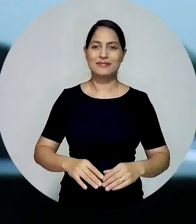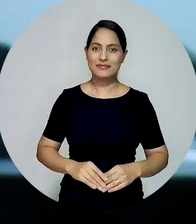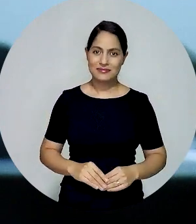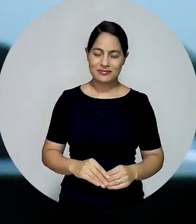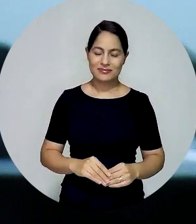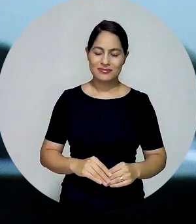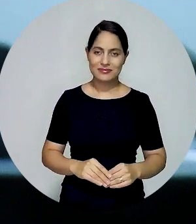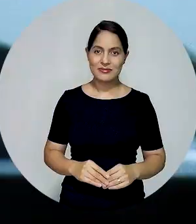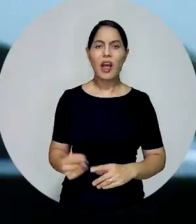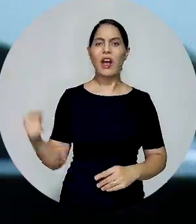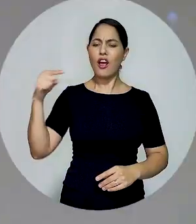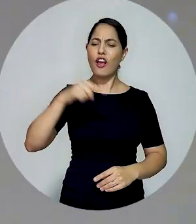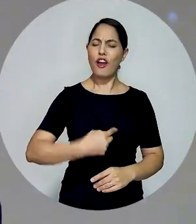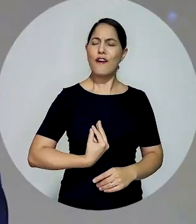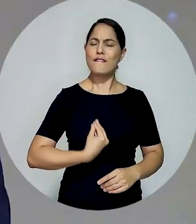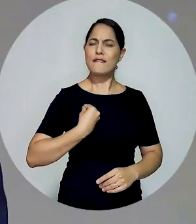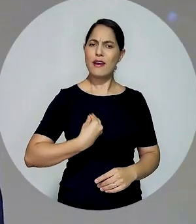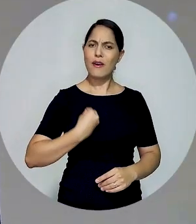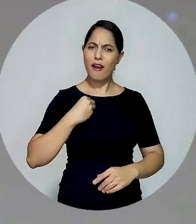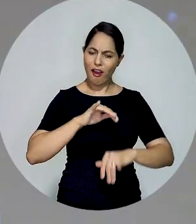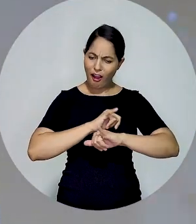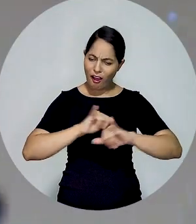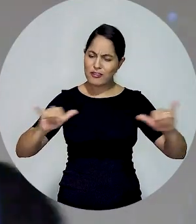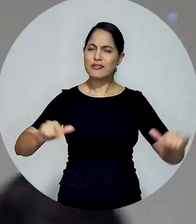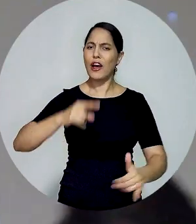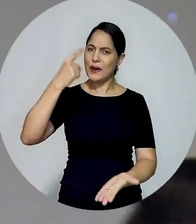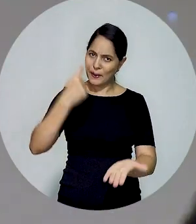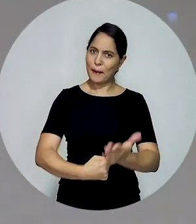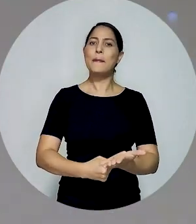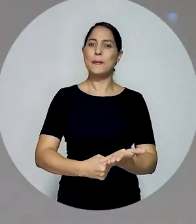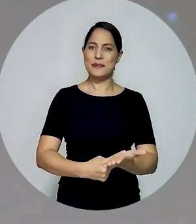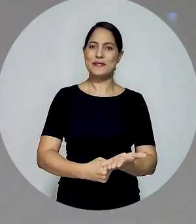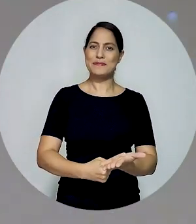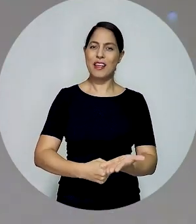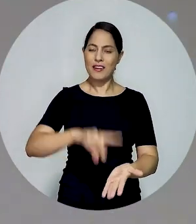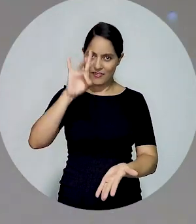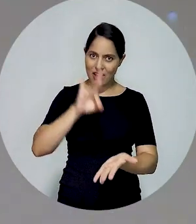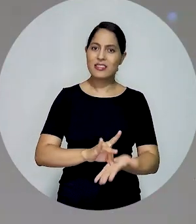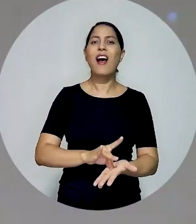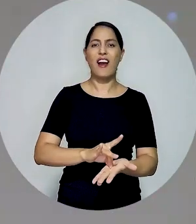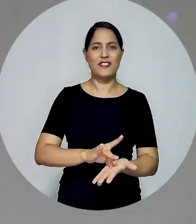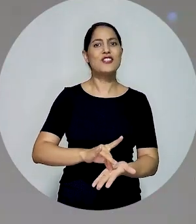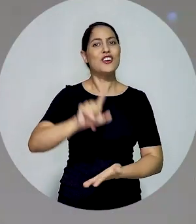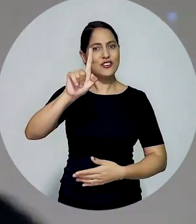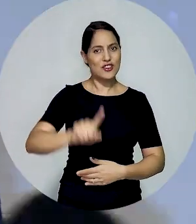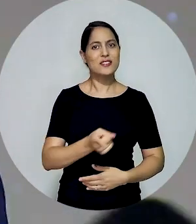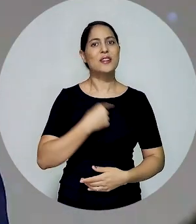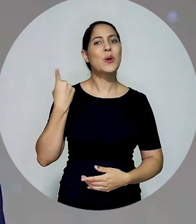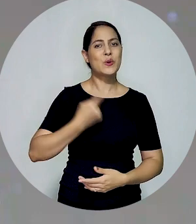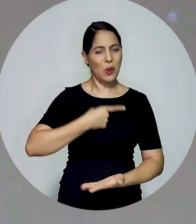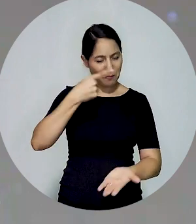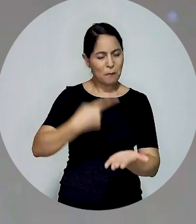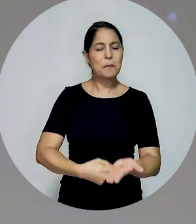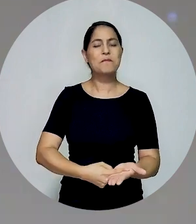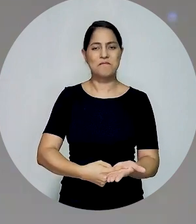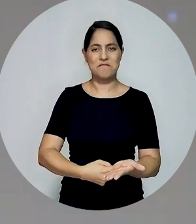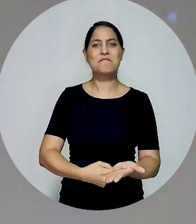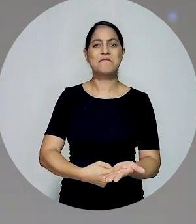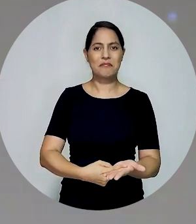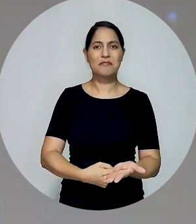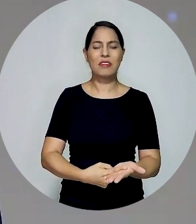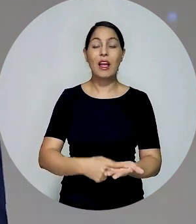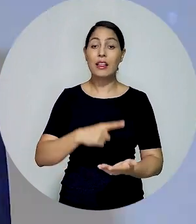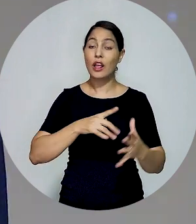Nacional, Beto Simonetti. Dizer a vocês que eu vim aqui reafirmar o compromisso, que é o compromisso verdadeiro dessa gestão, essa gestão